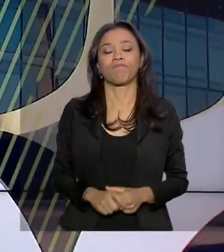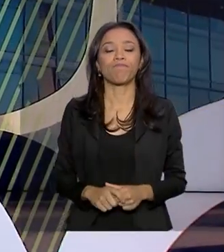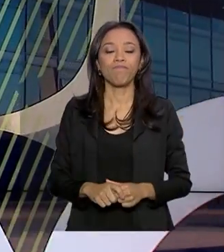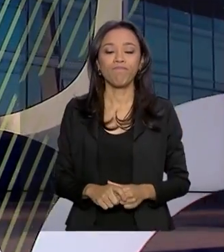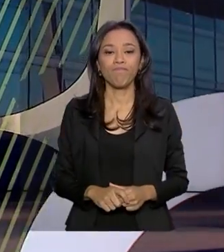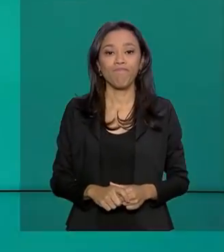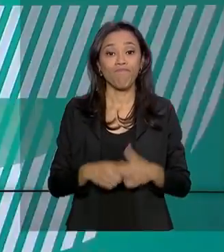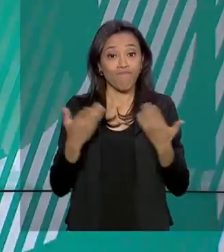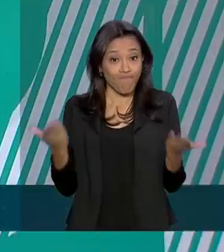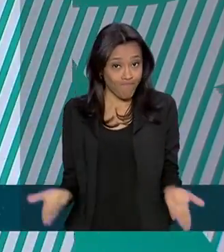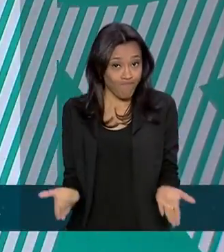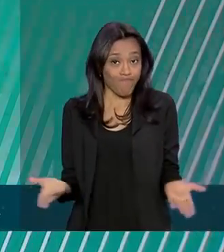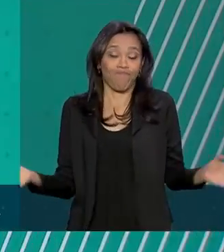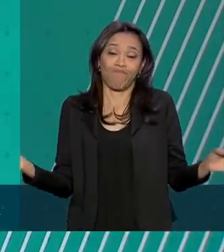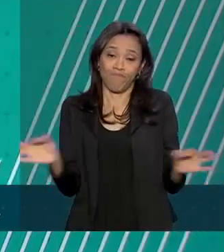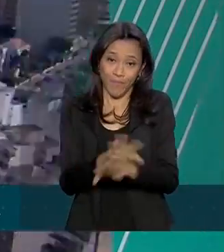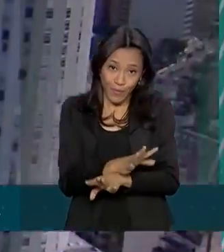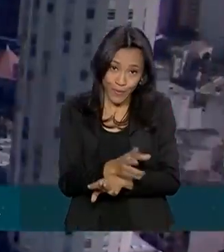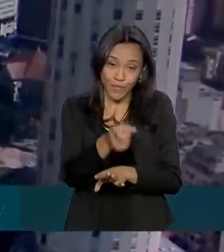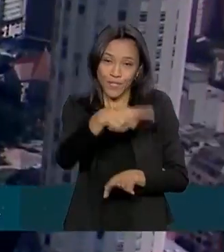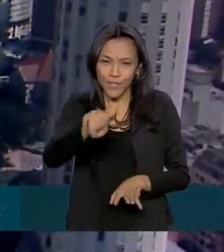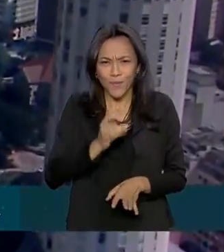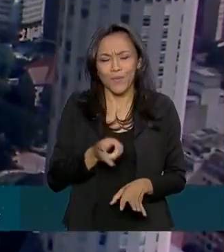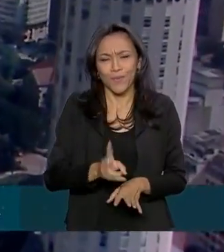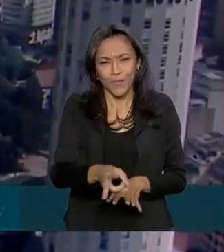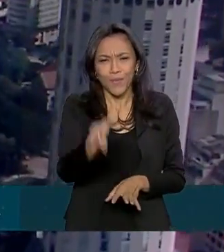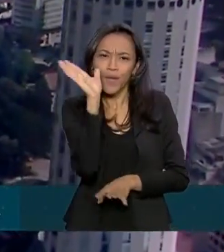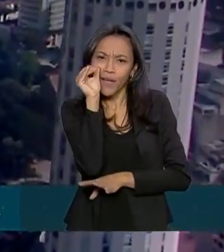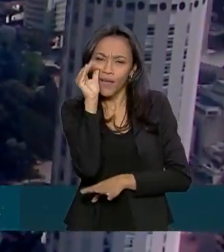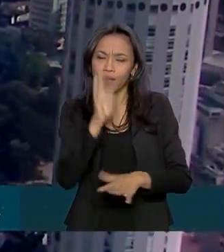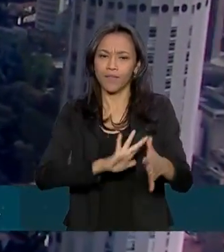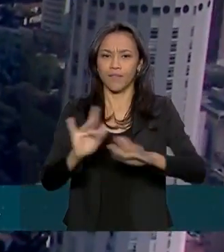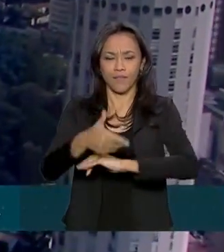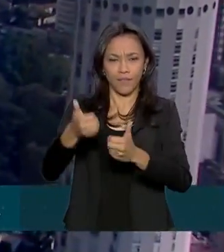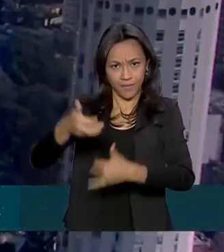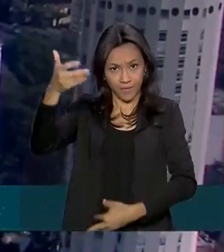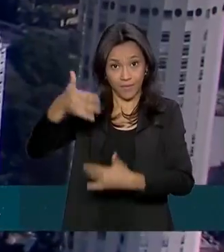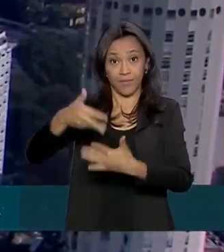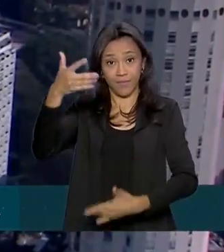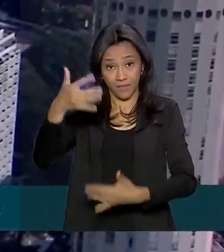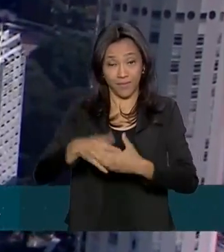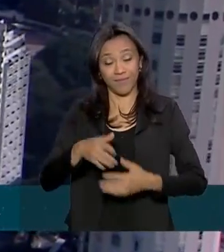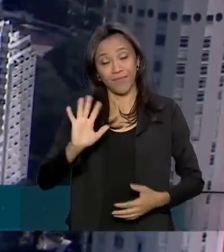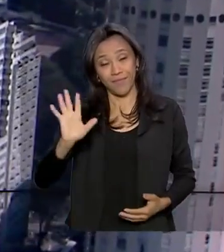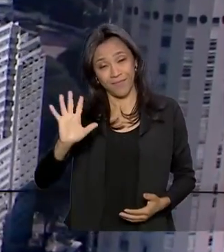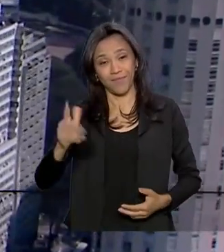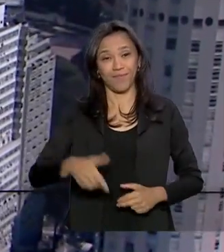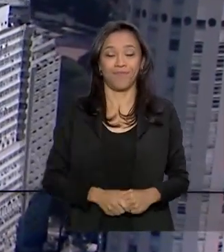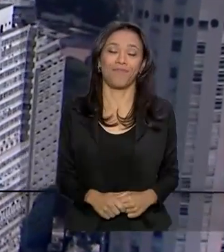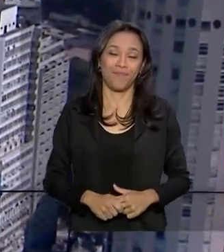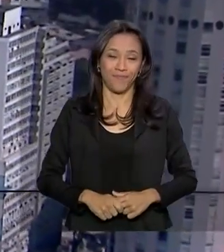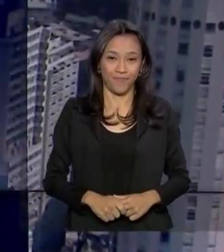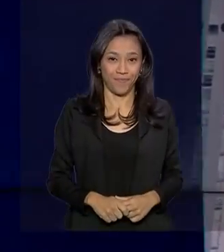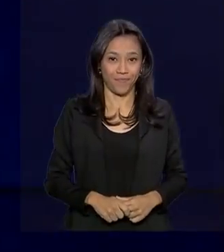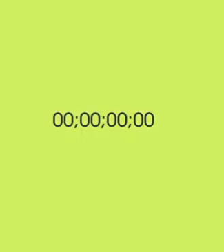E o governo agora fica por aqui. Continue nos acompanhando também pelas redes sociais. Até a próxima edição.